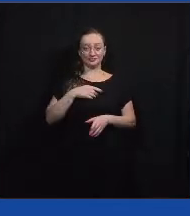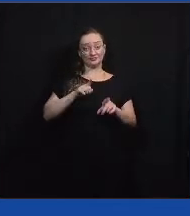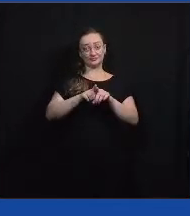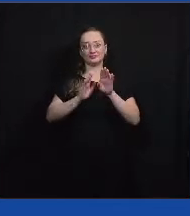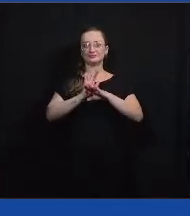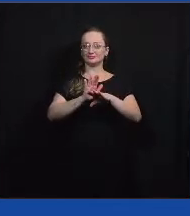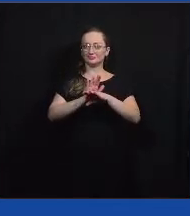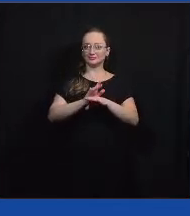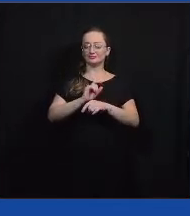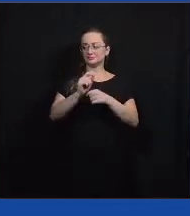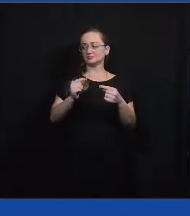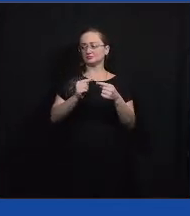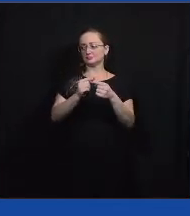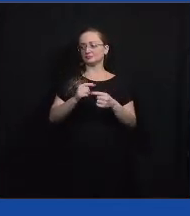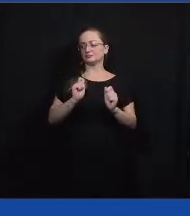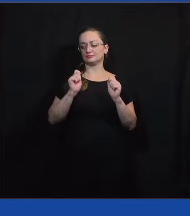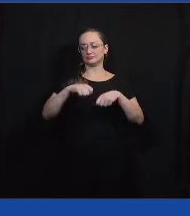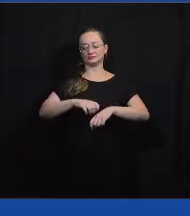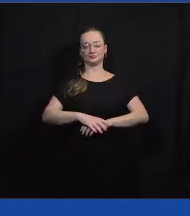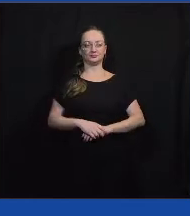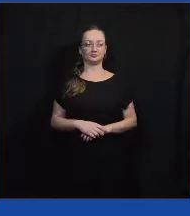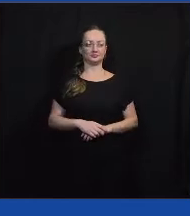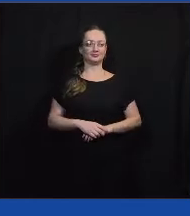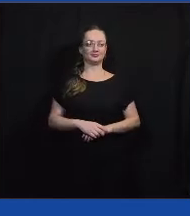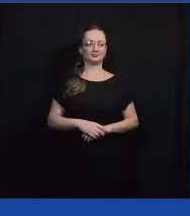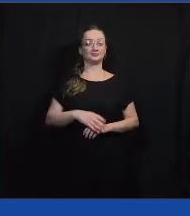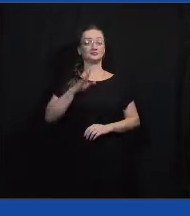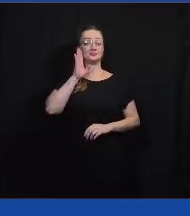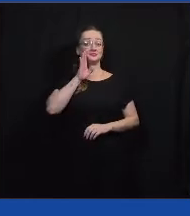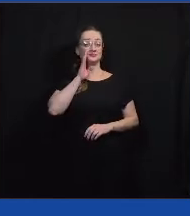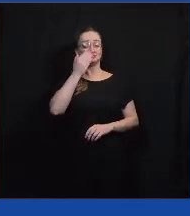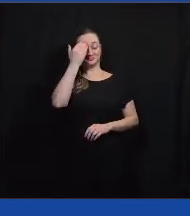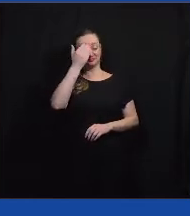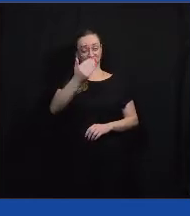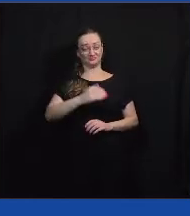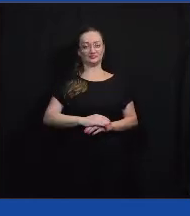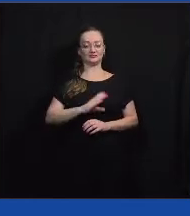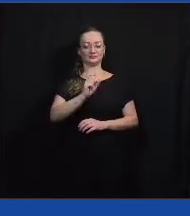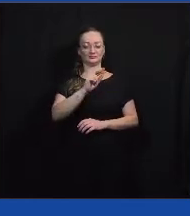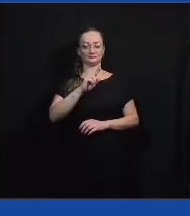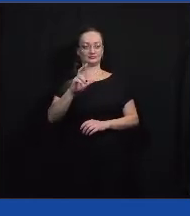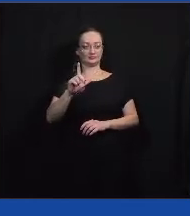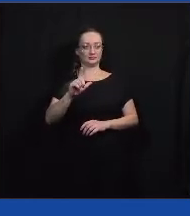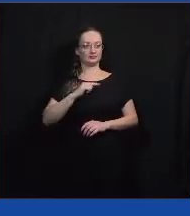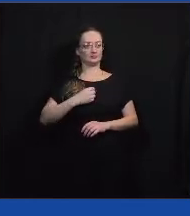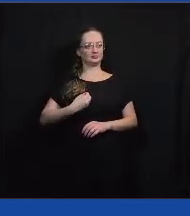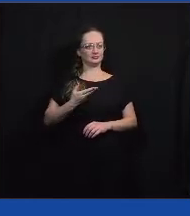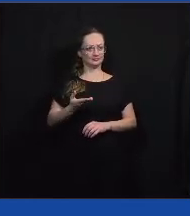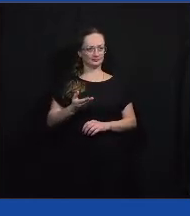do que eu puder. Ai, legal, Cris. Obrigada. Carol, você está por aí para se apresentar?